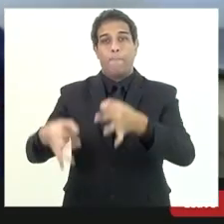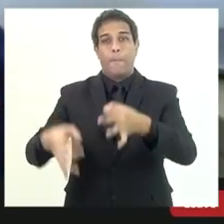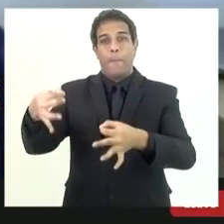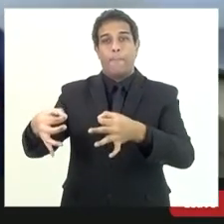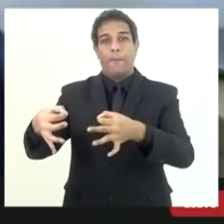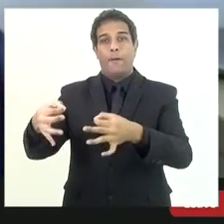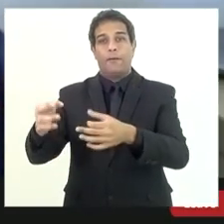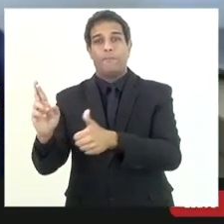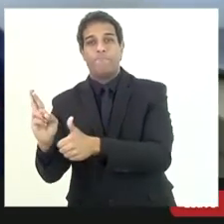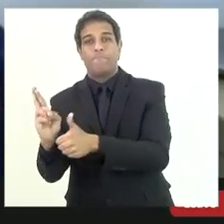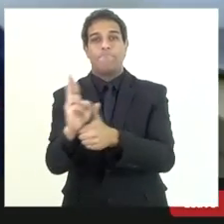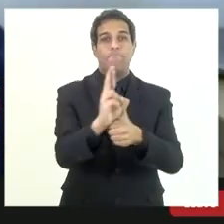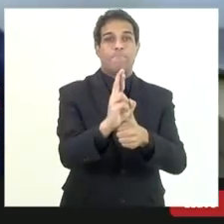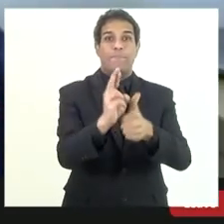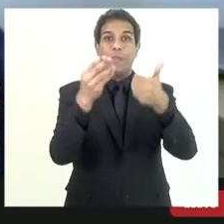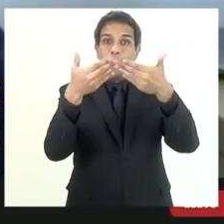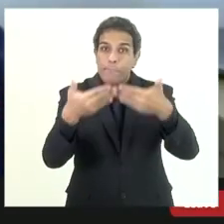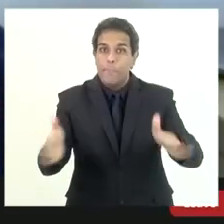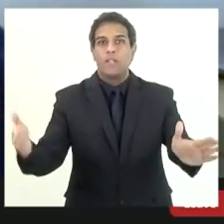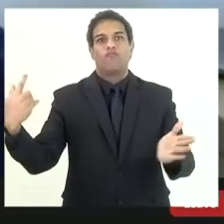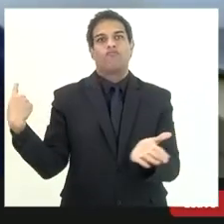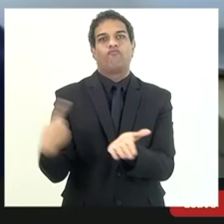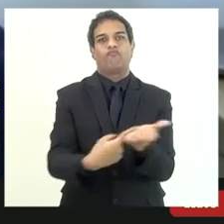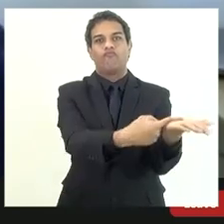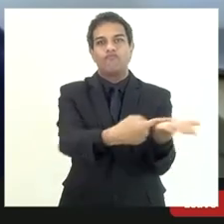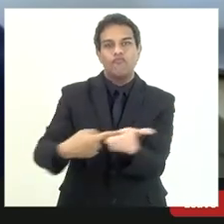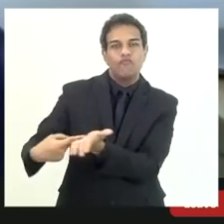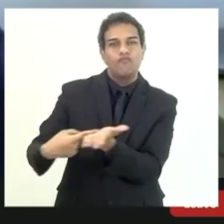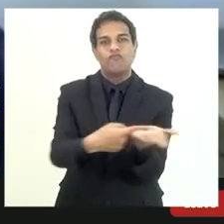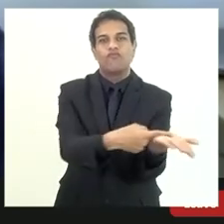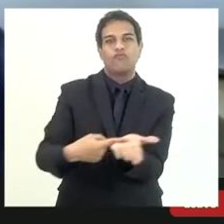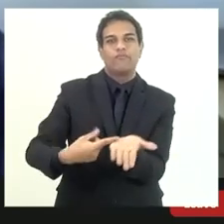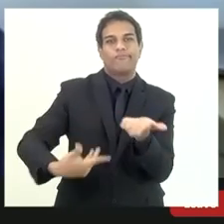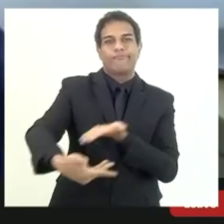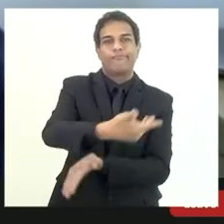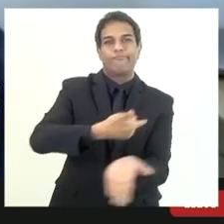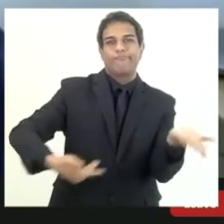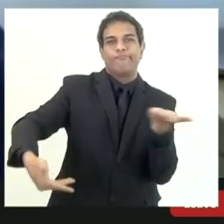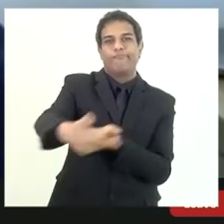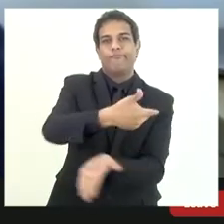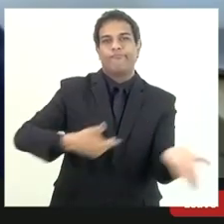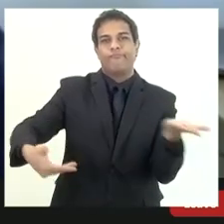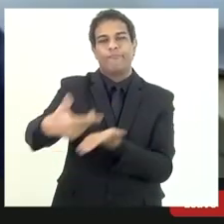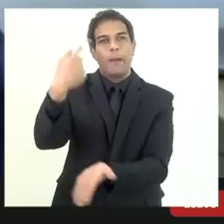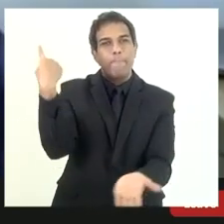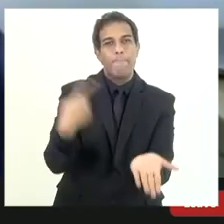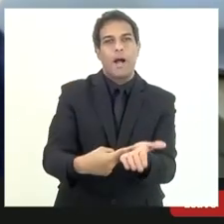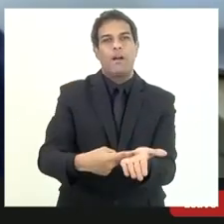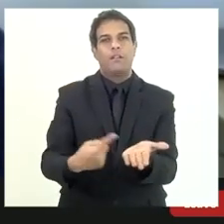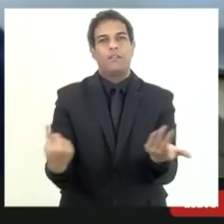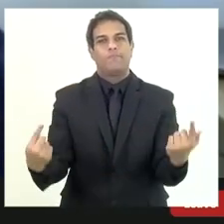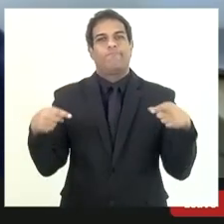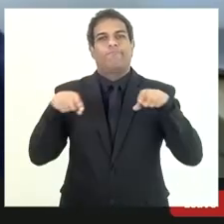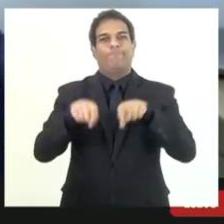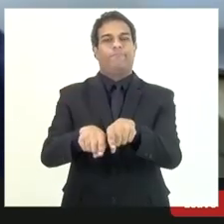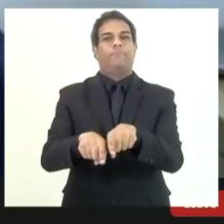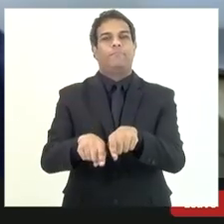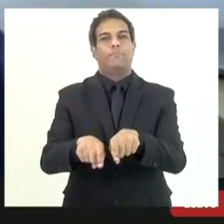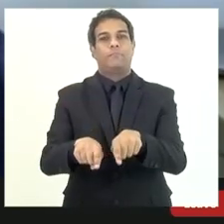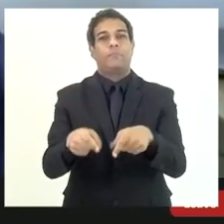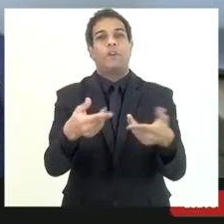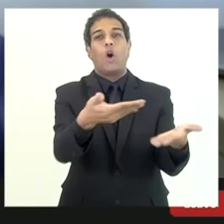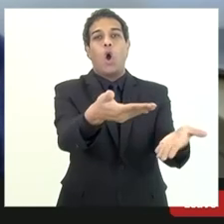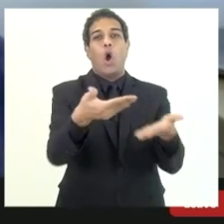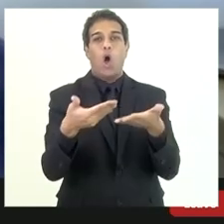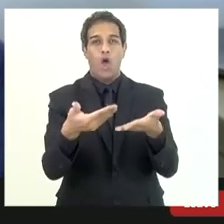acordo no sentido de abrir a negociação porque a CPI não é lugar de fazer a porta para abrir a negociação vamos convidar